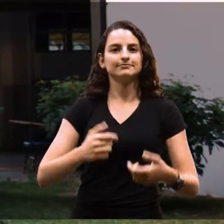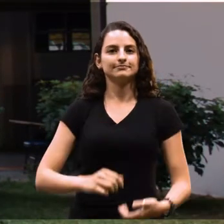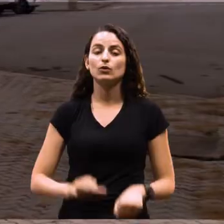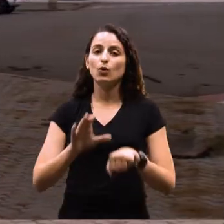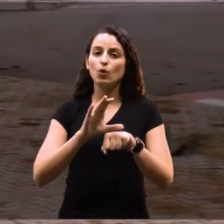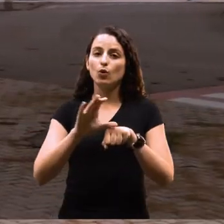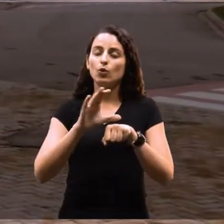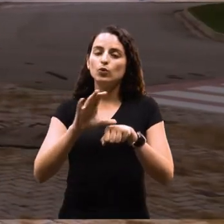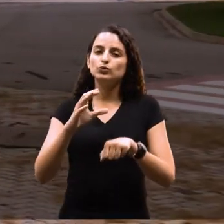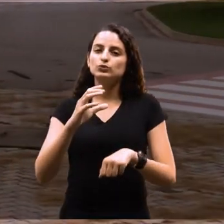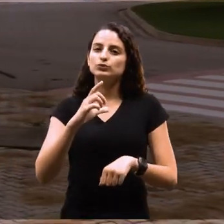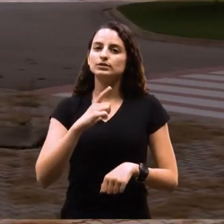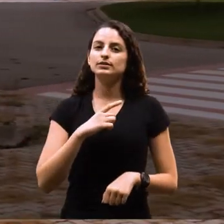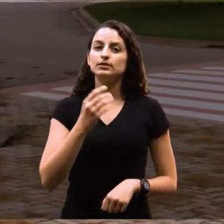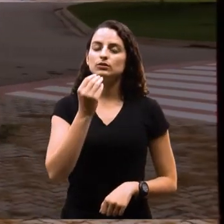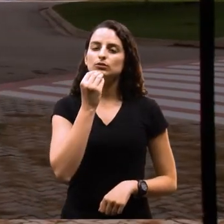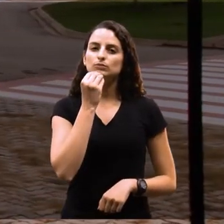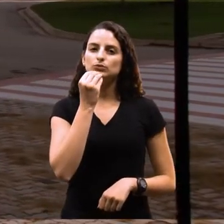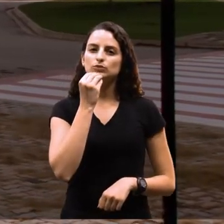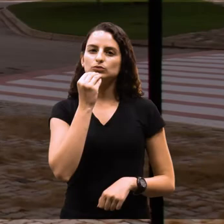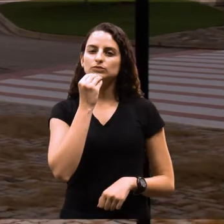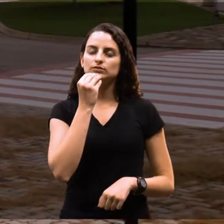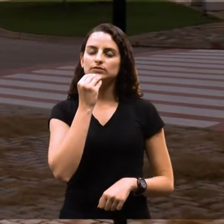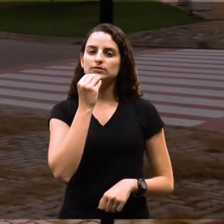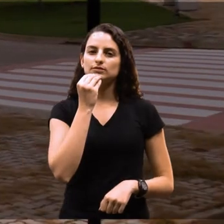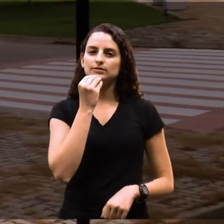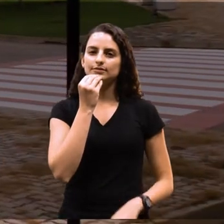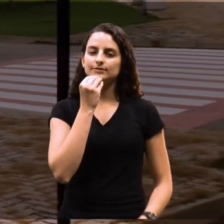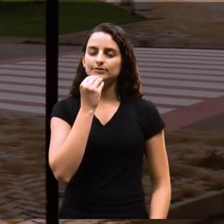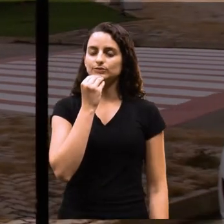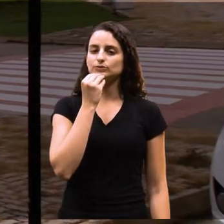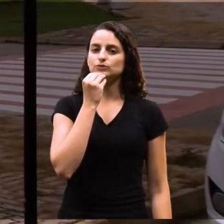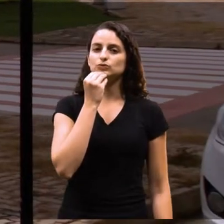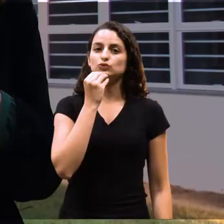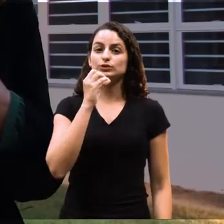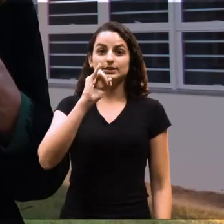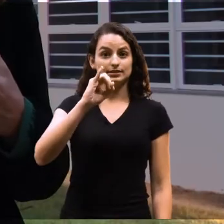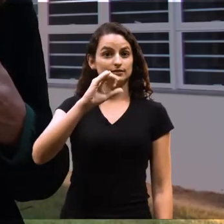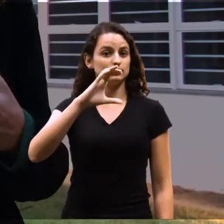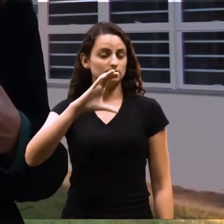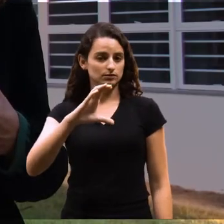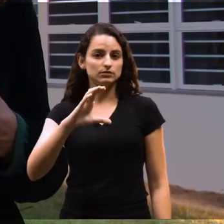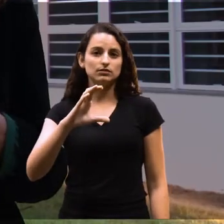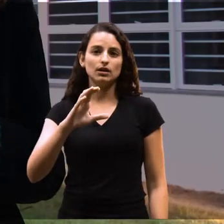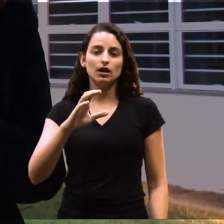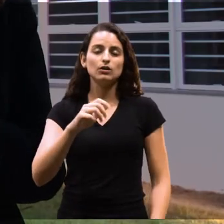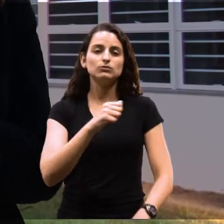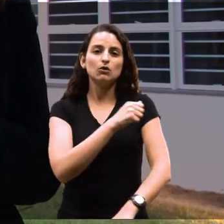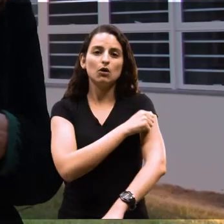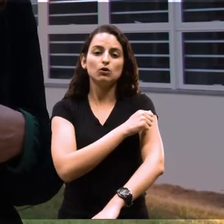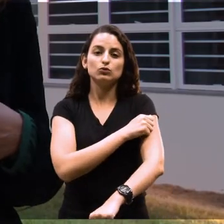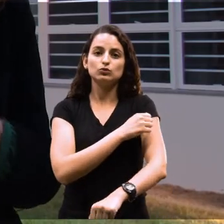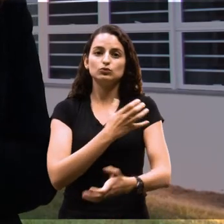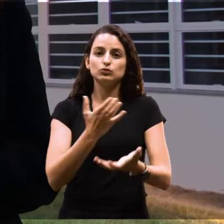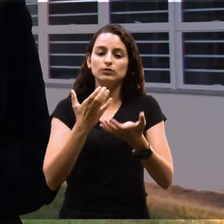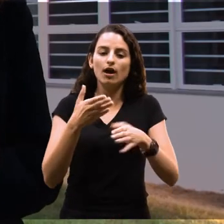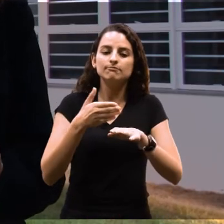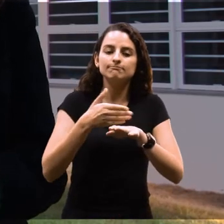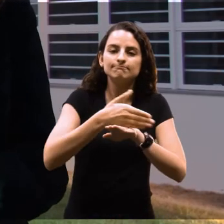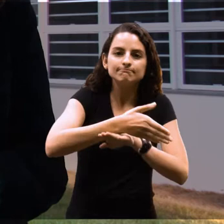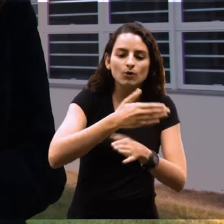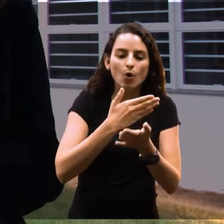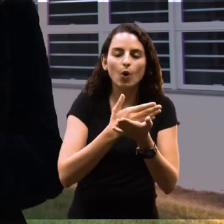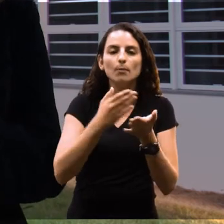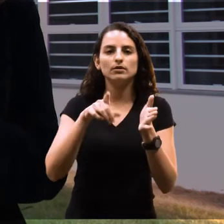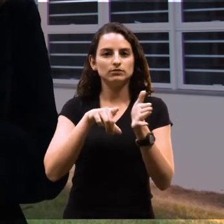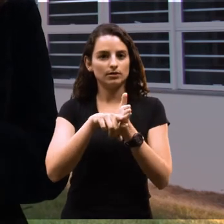depois. O curso viabiliza oportunidades de iniciação científica para o aluno que queira iniciar na